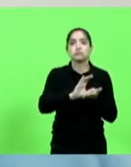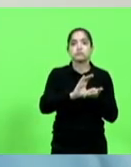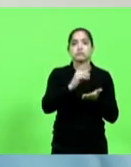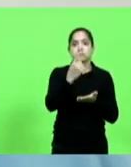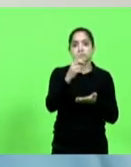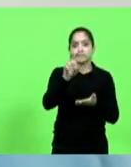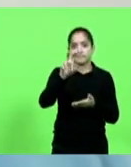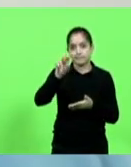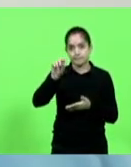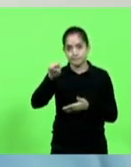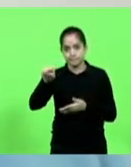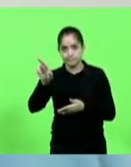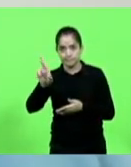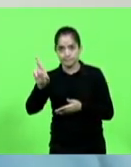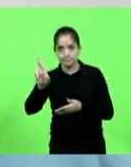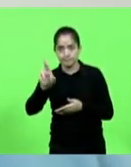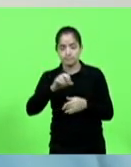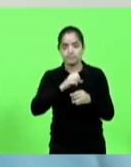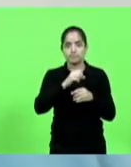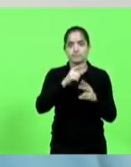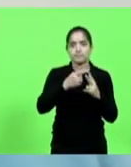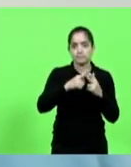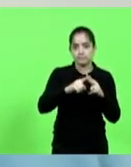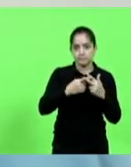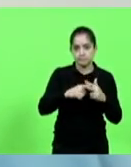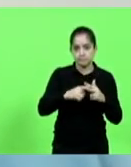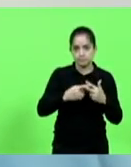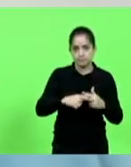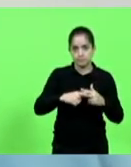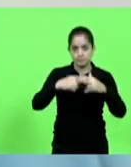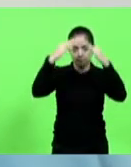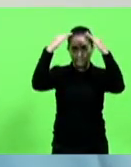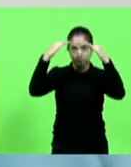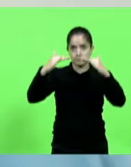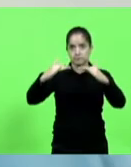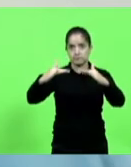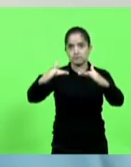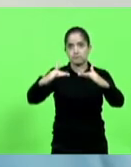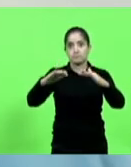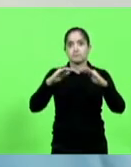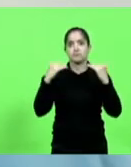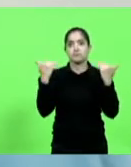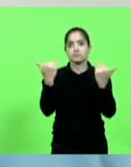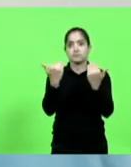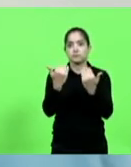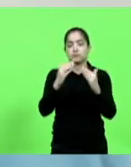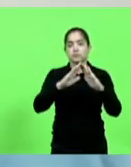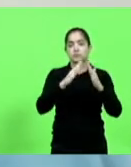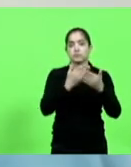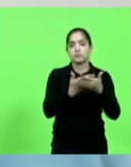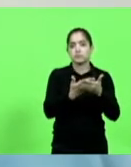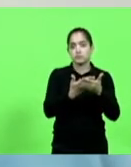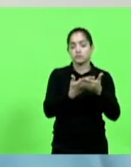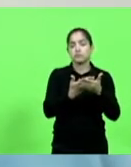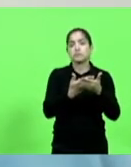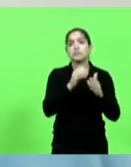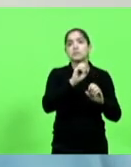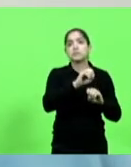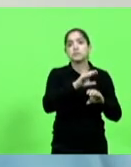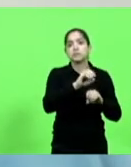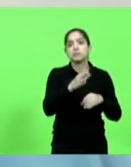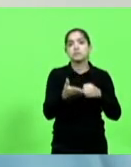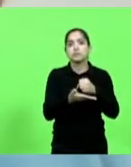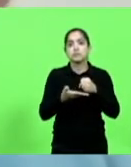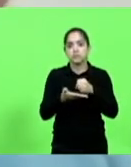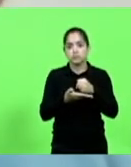reais para a reforma da cobertura do ginásio e quadra externa da Escola de Educação Básica Everardo